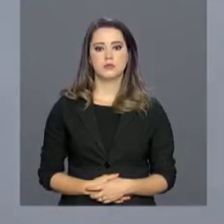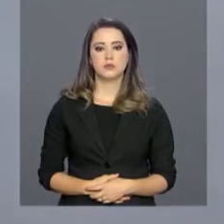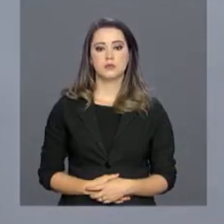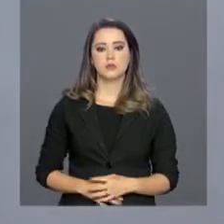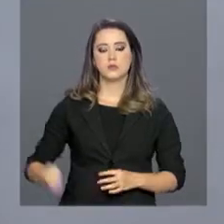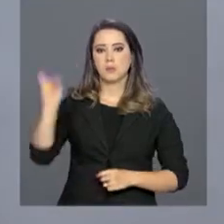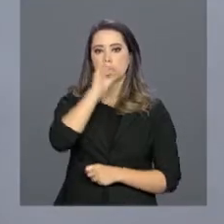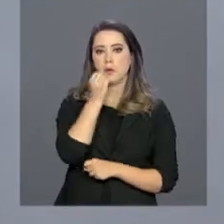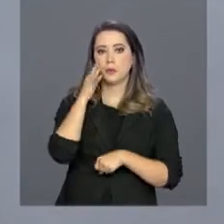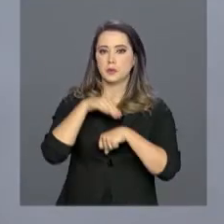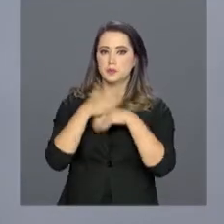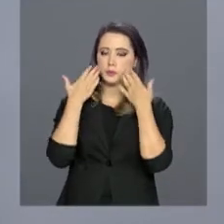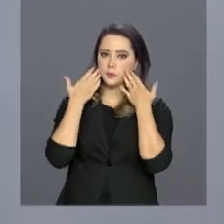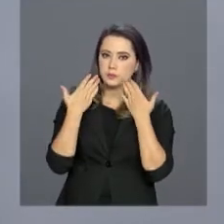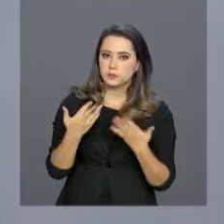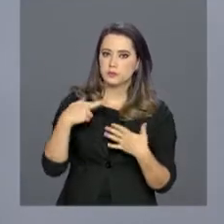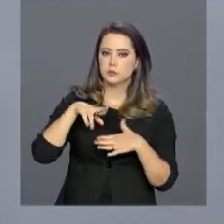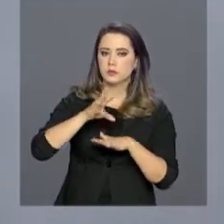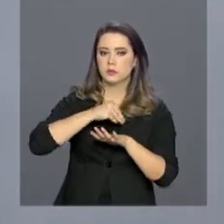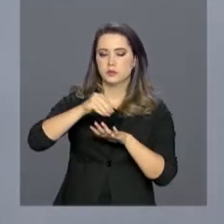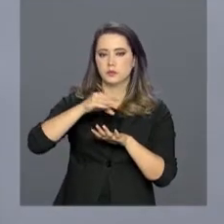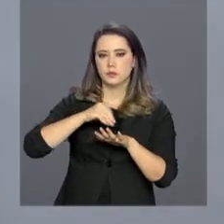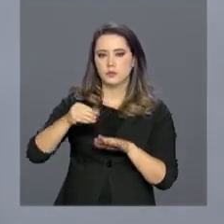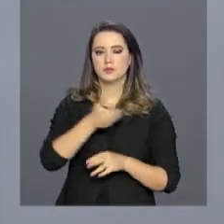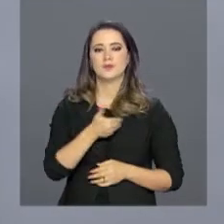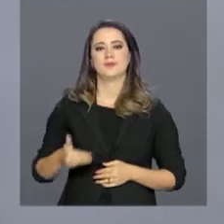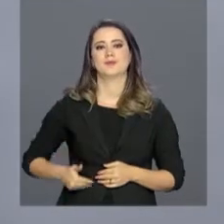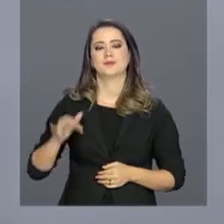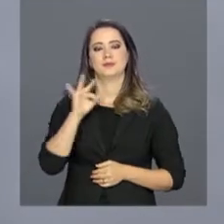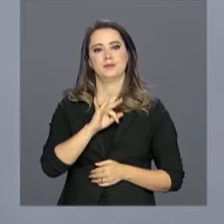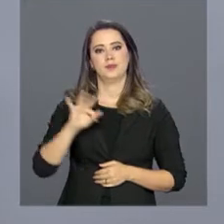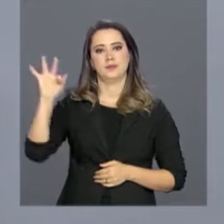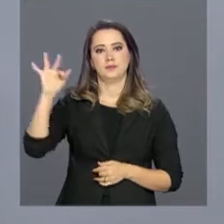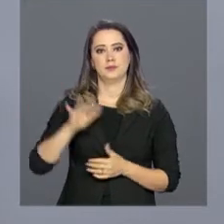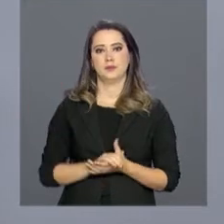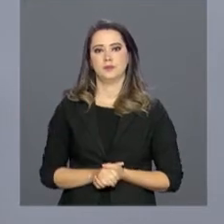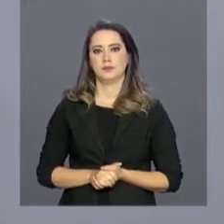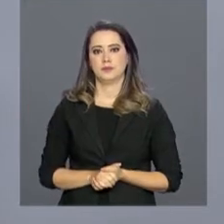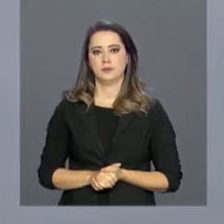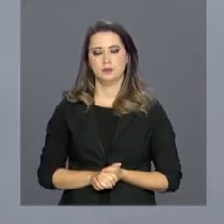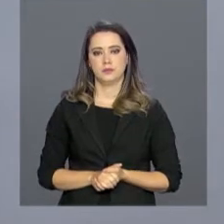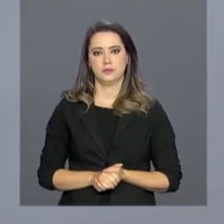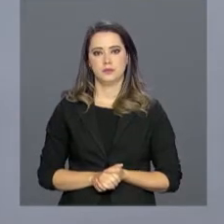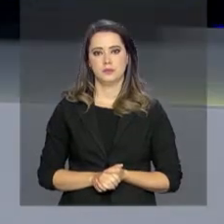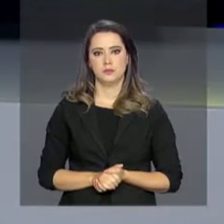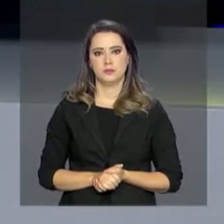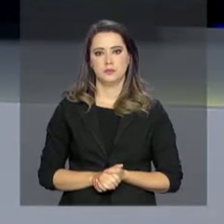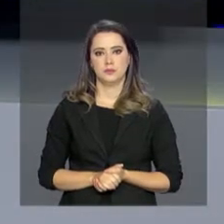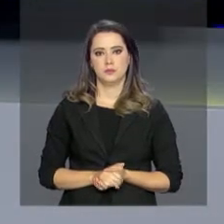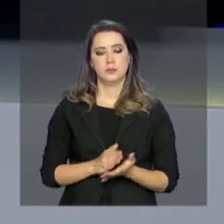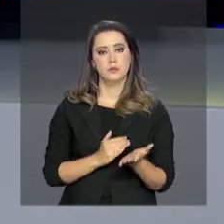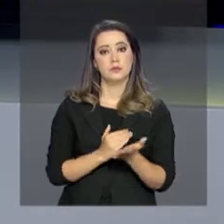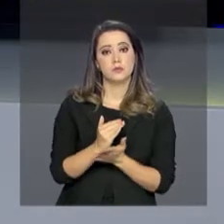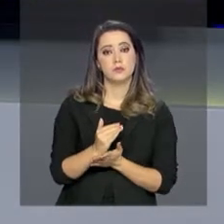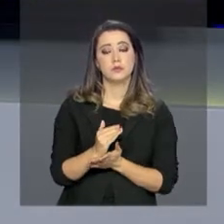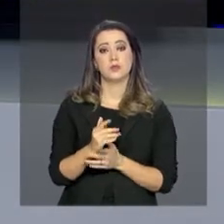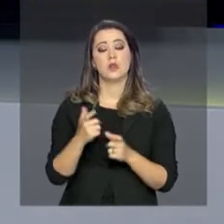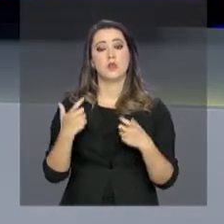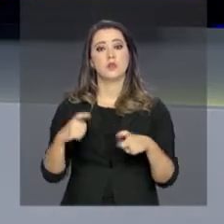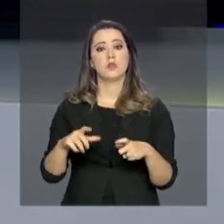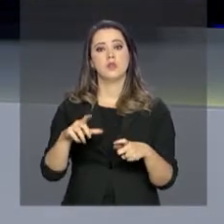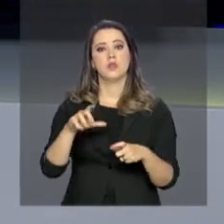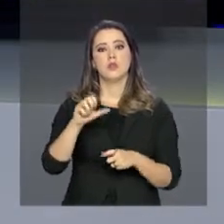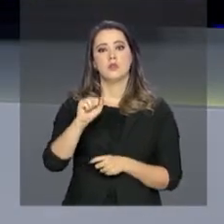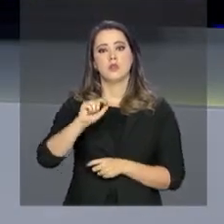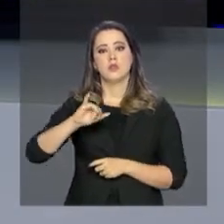Olá, boa noite. Acompanhe com a gente as notícias do Governo Federal aqui no Repórter NBR. Começou hoje na Ilha de